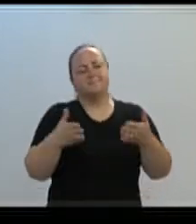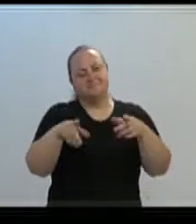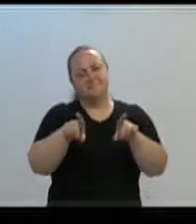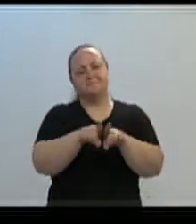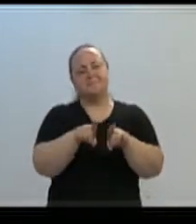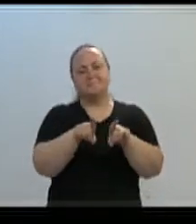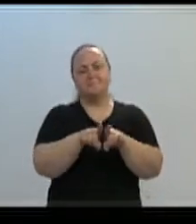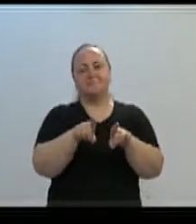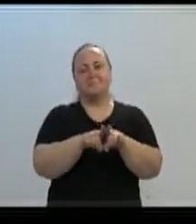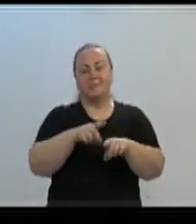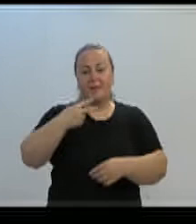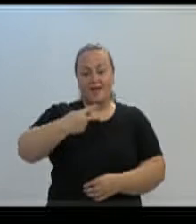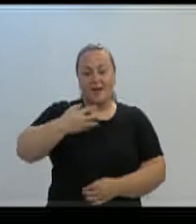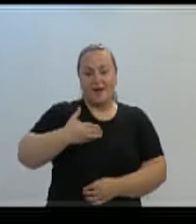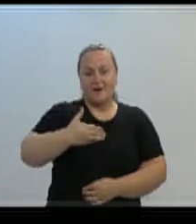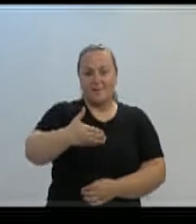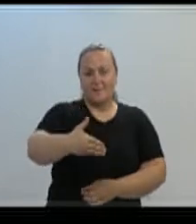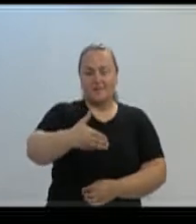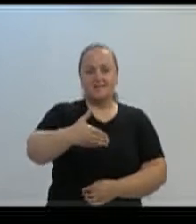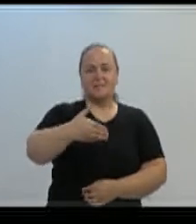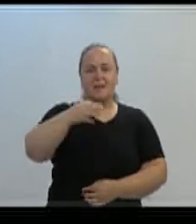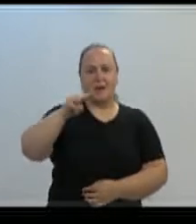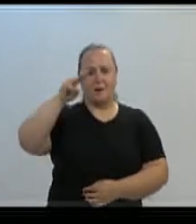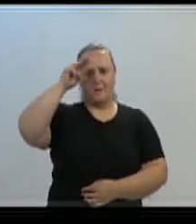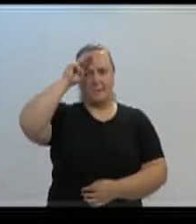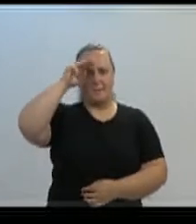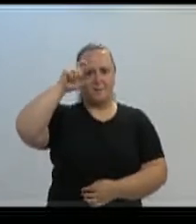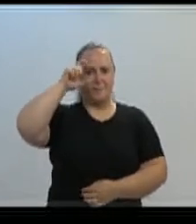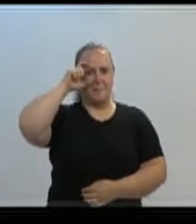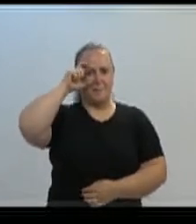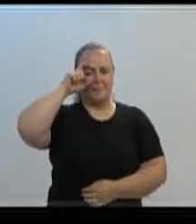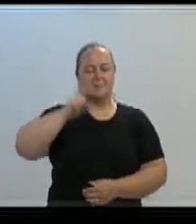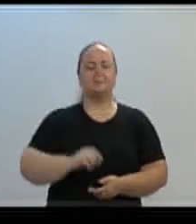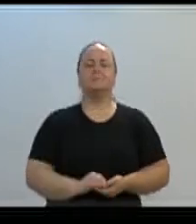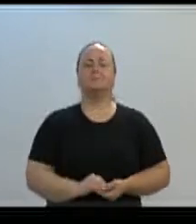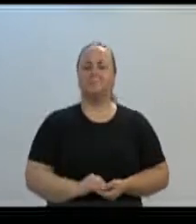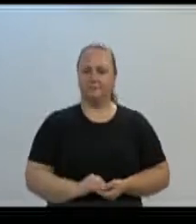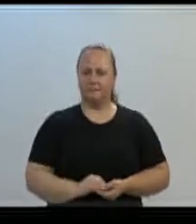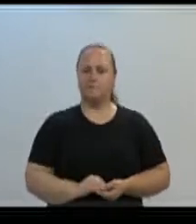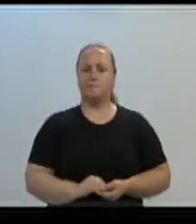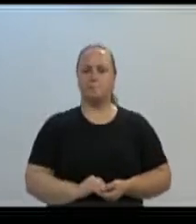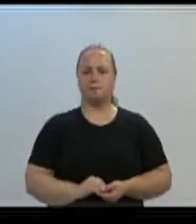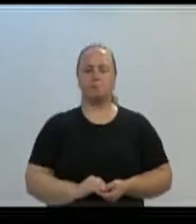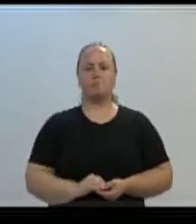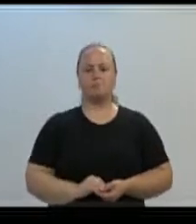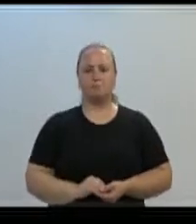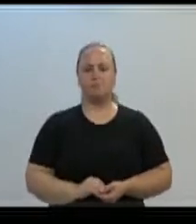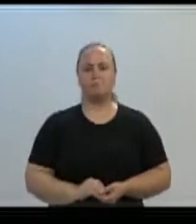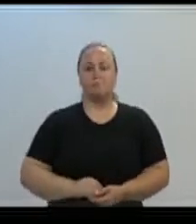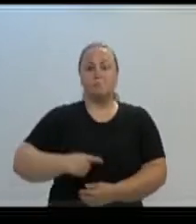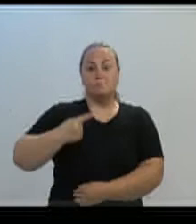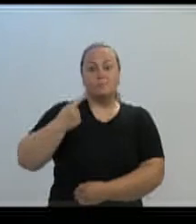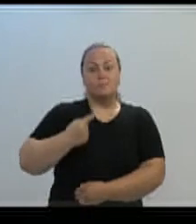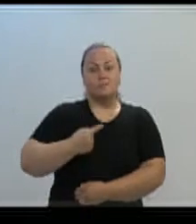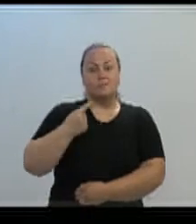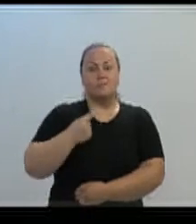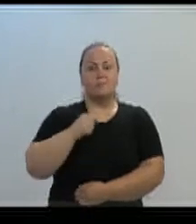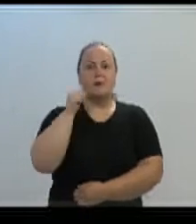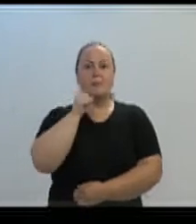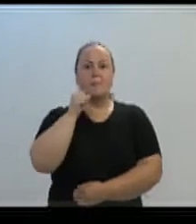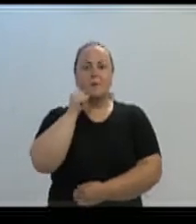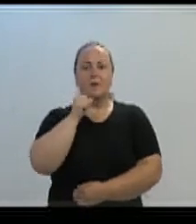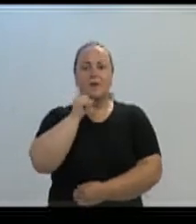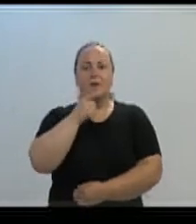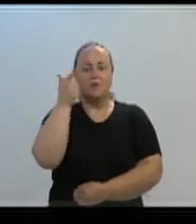futura vice-prefeita Maria Regina de Souza Soar, a primeira vice-prefeita da cidade de Blumenau,